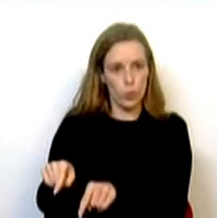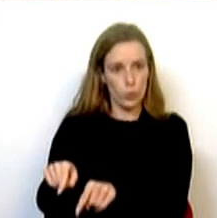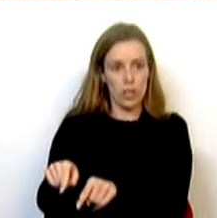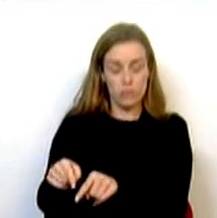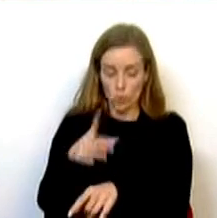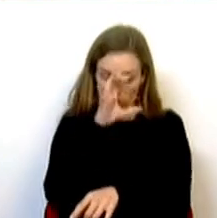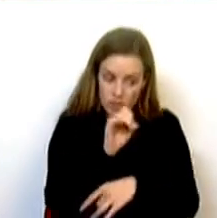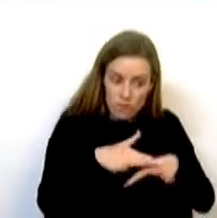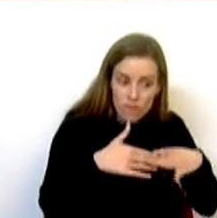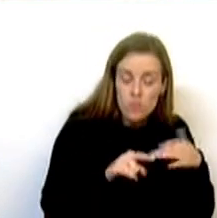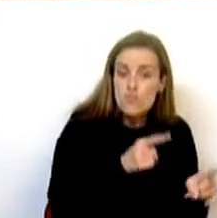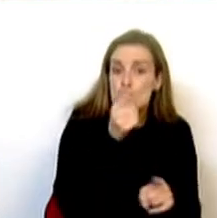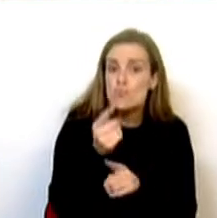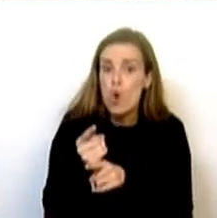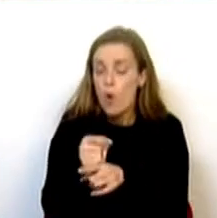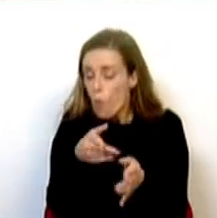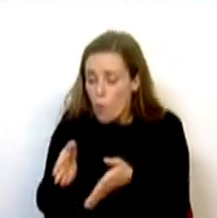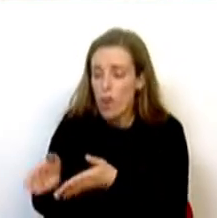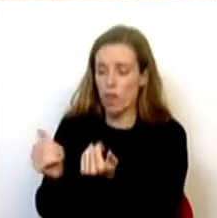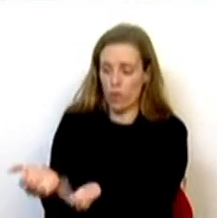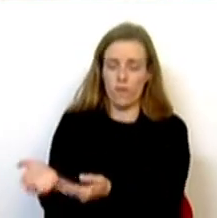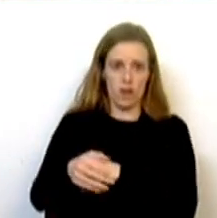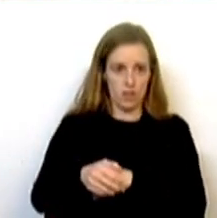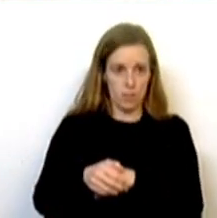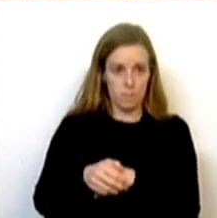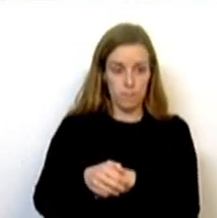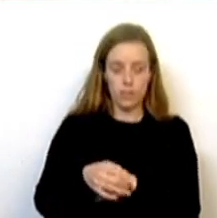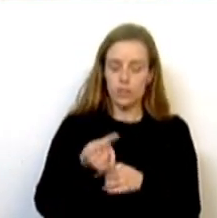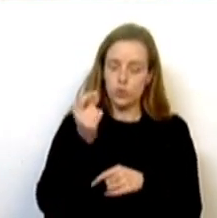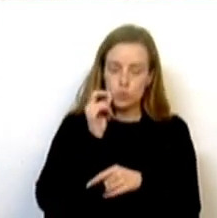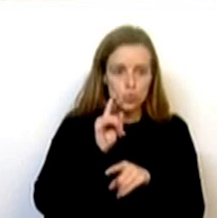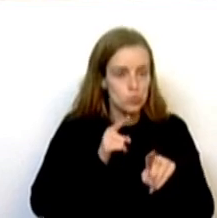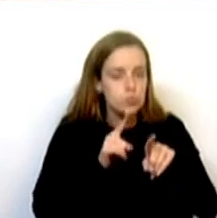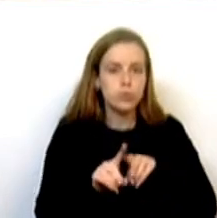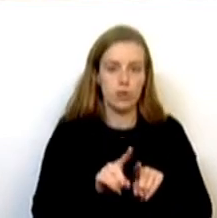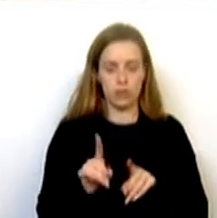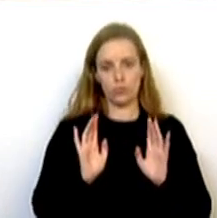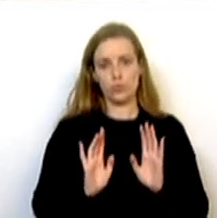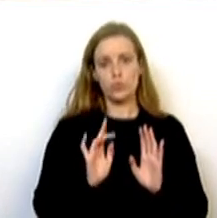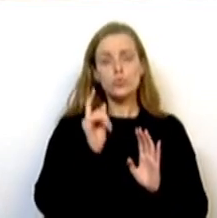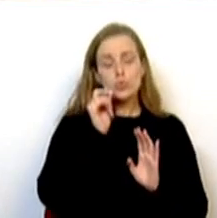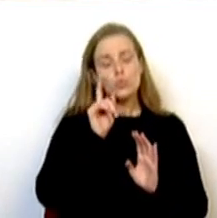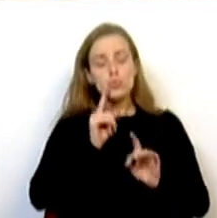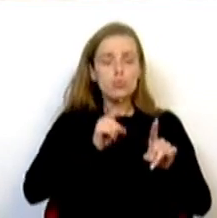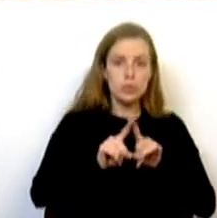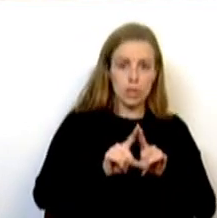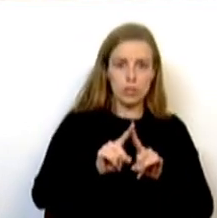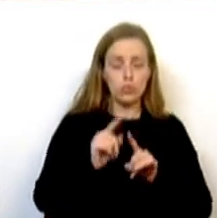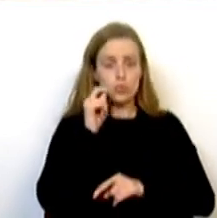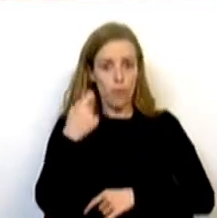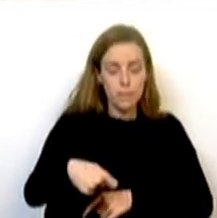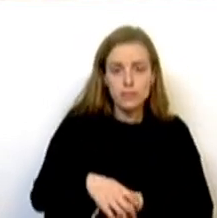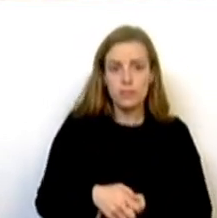Governo faz, ao mesmo tempo que olha para o lado da oferta. Srs. Deputados, Sras. e Srs. Deputados, Sr. Presidente,